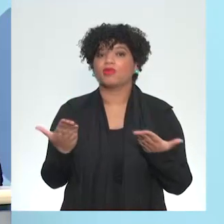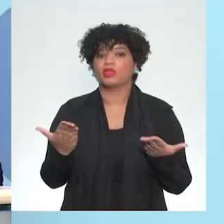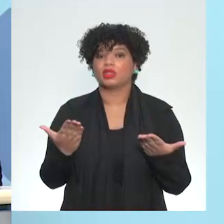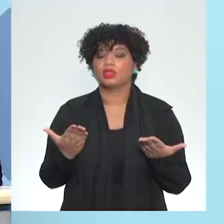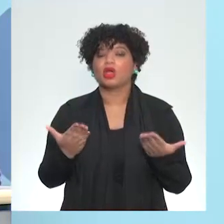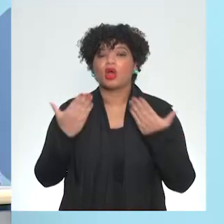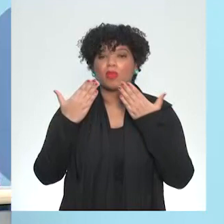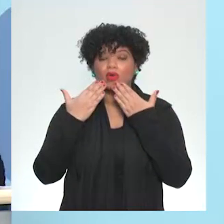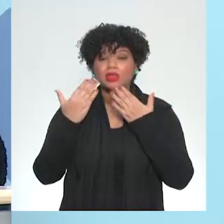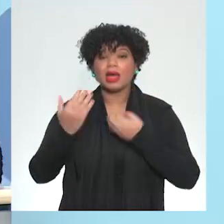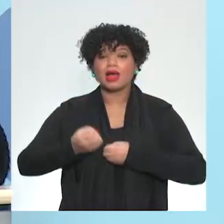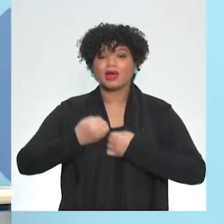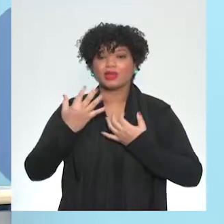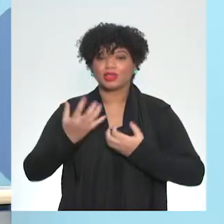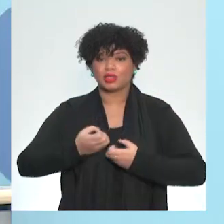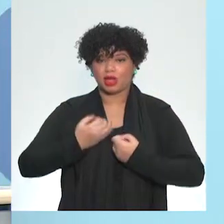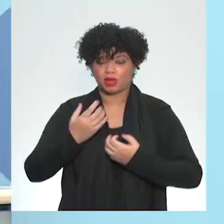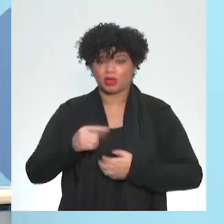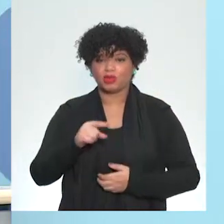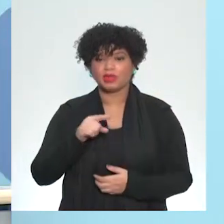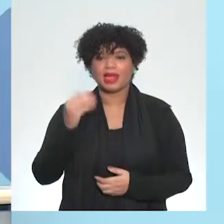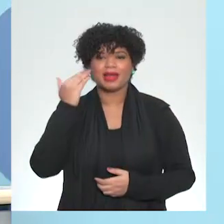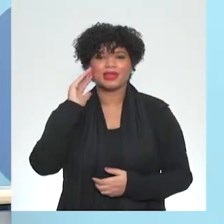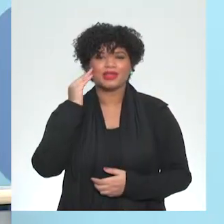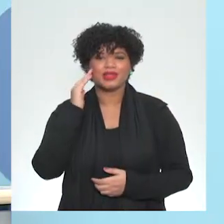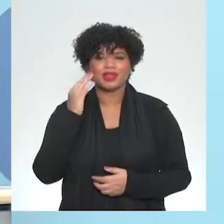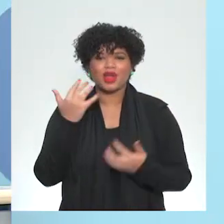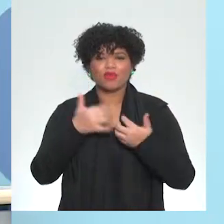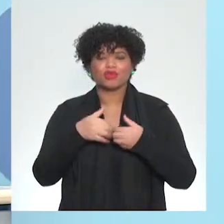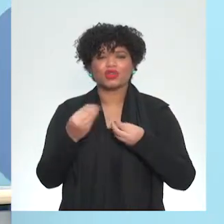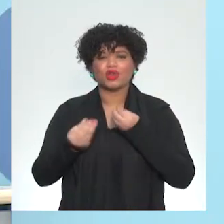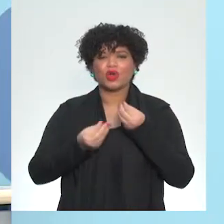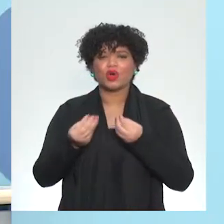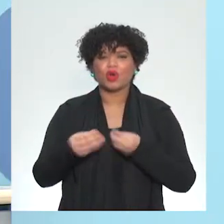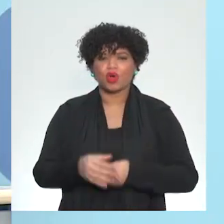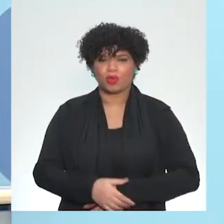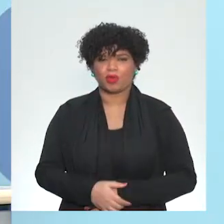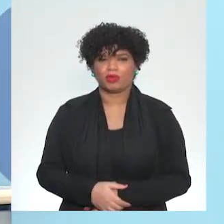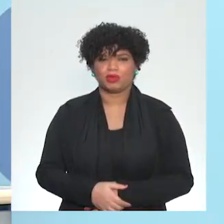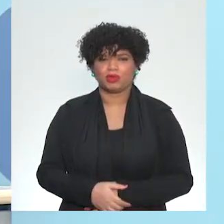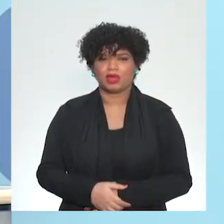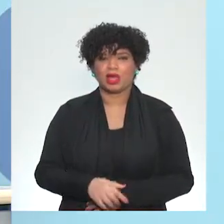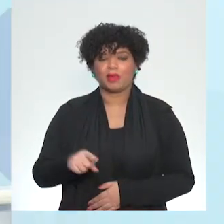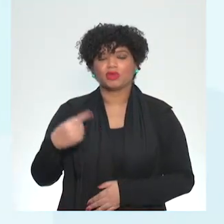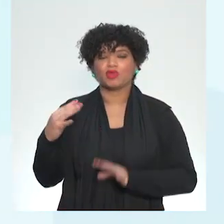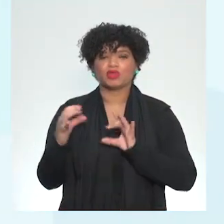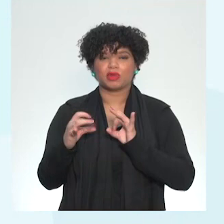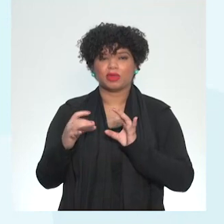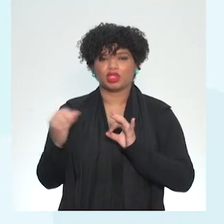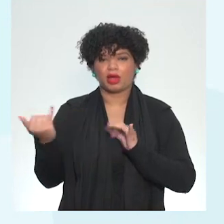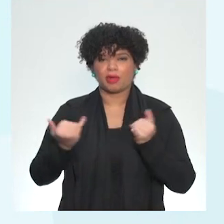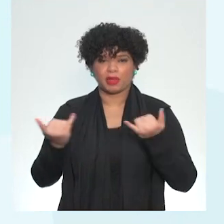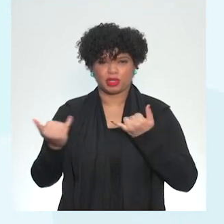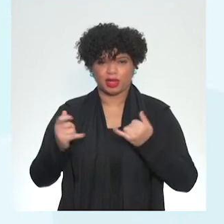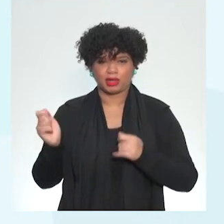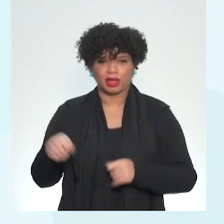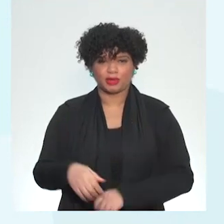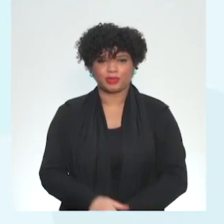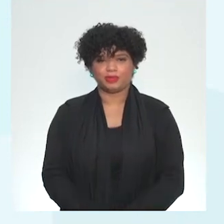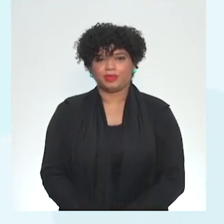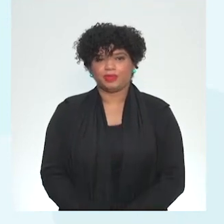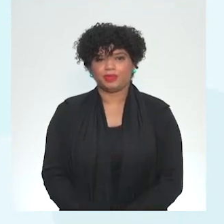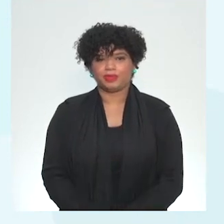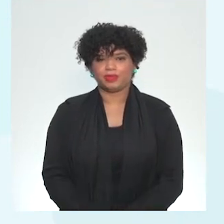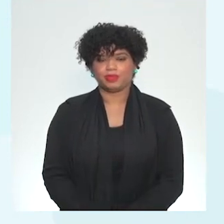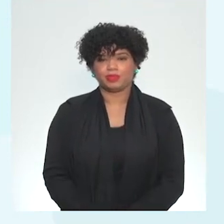mostrar esses dados para vocês e vai entender como eles fununciam e vocês vão dando o feedback aqui do lado. Então,